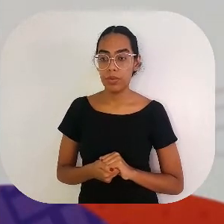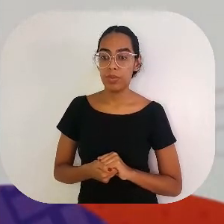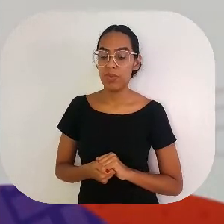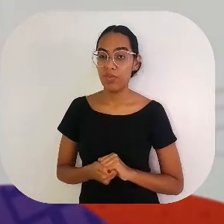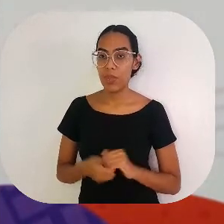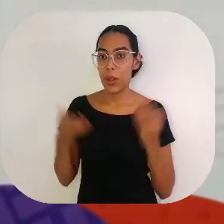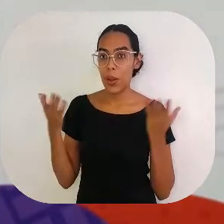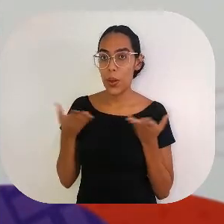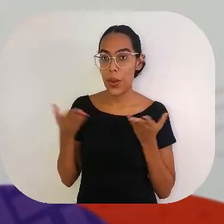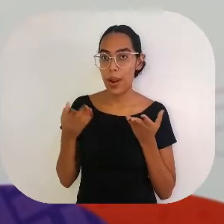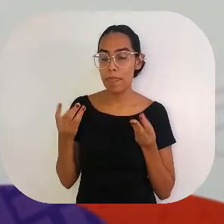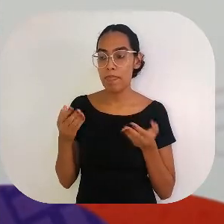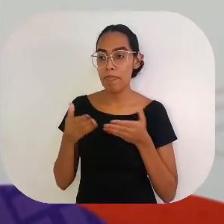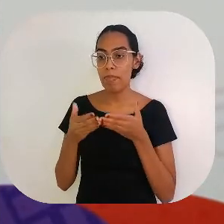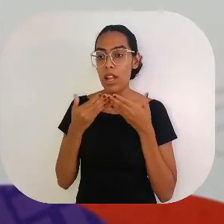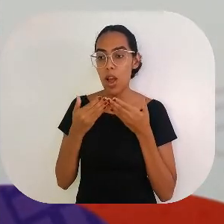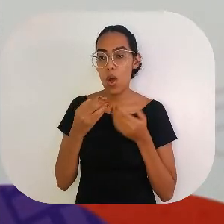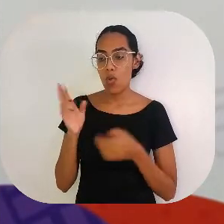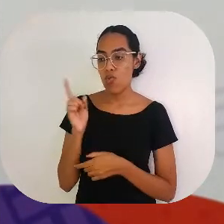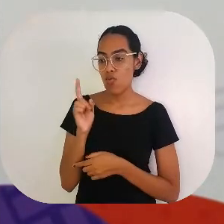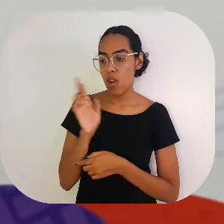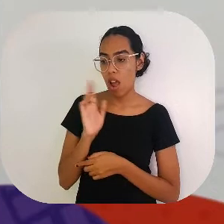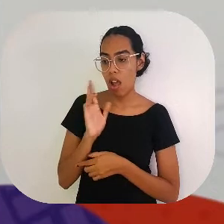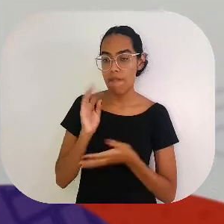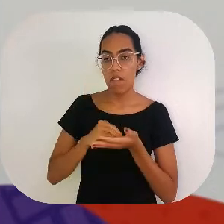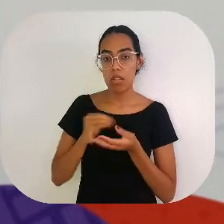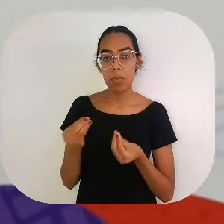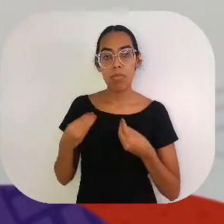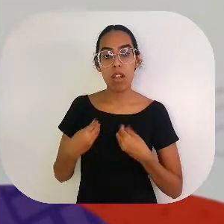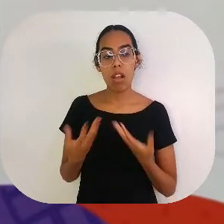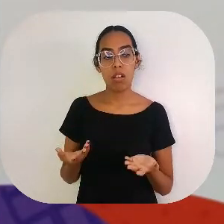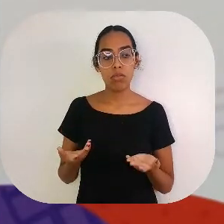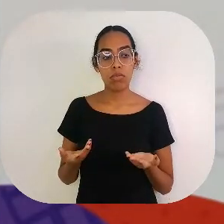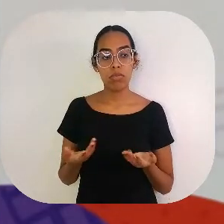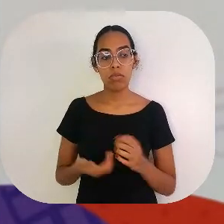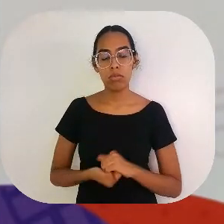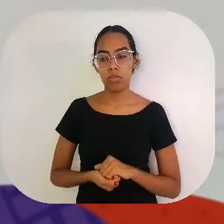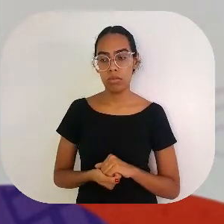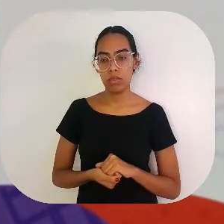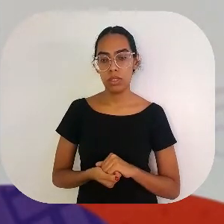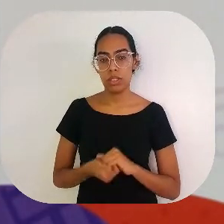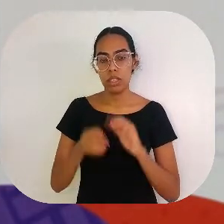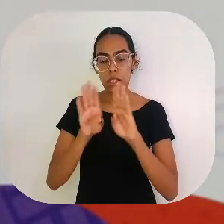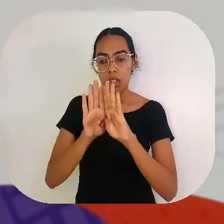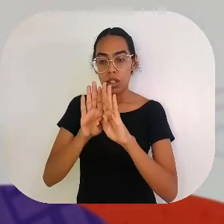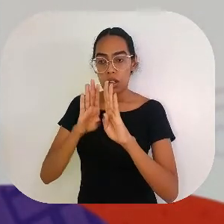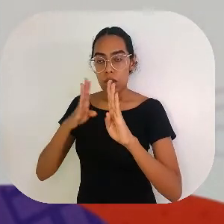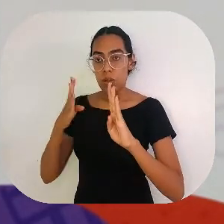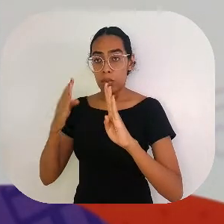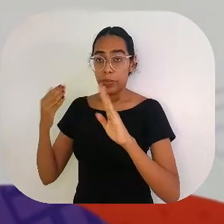Seu Manel! Ô, seu Manel! Eu vim pegar meu um real. O meu um real que o senhor está devendo há três meses.